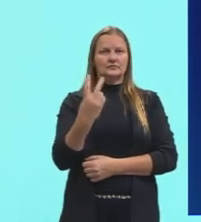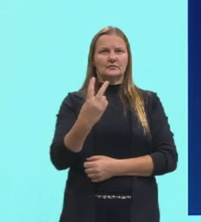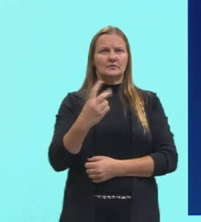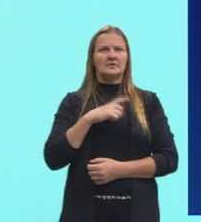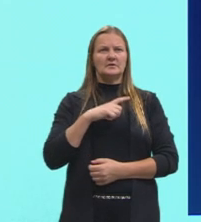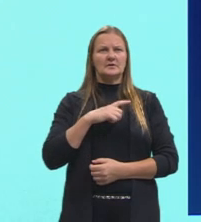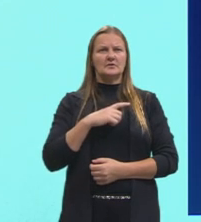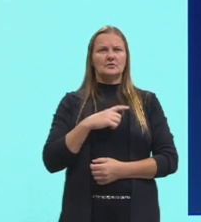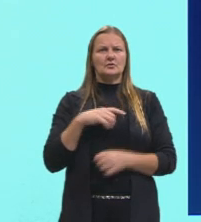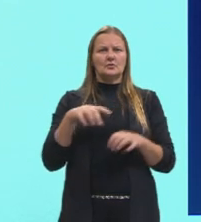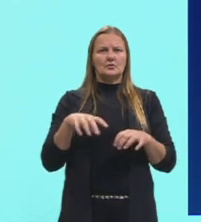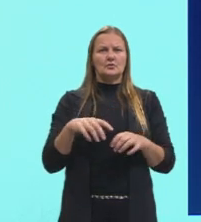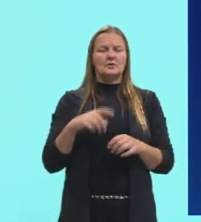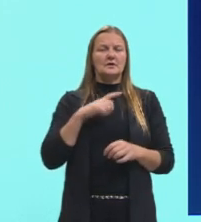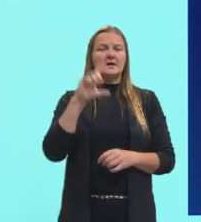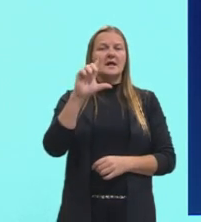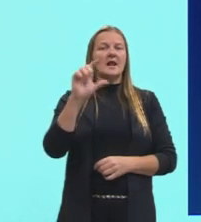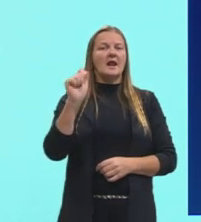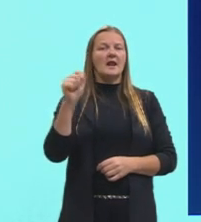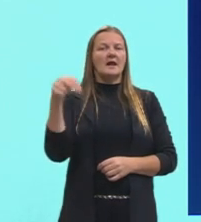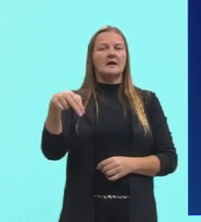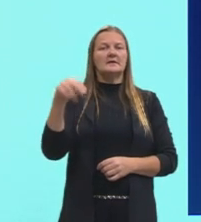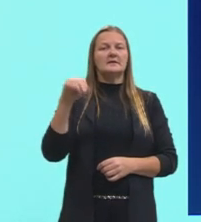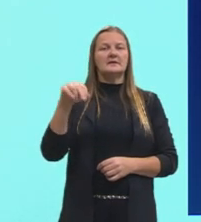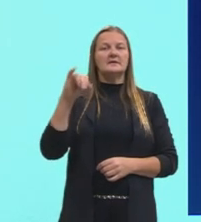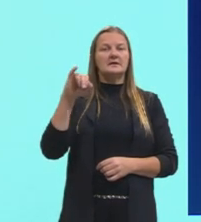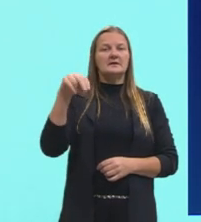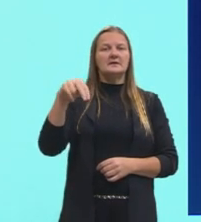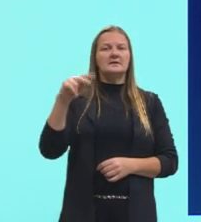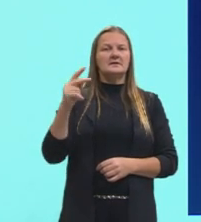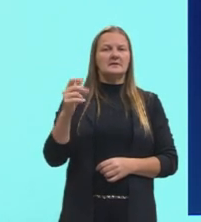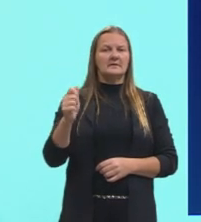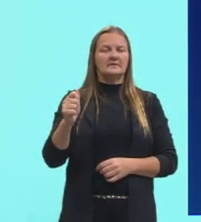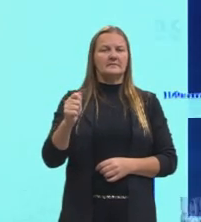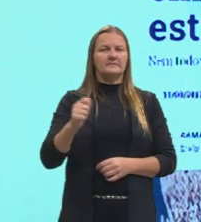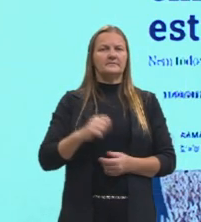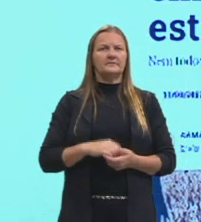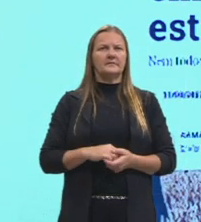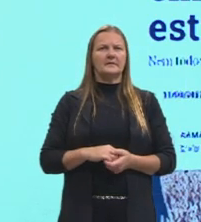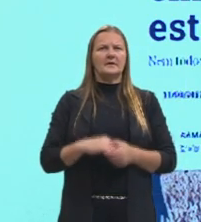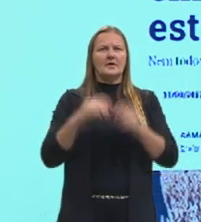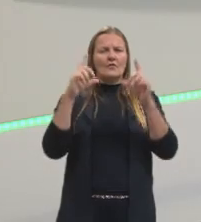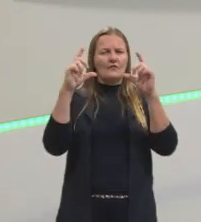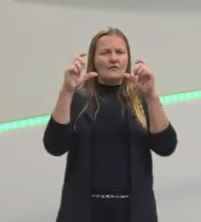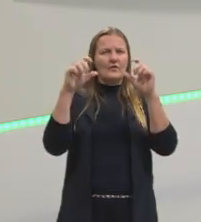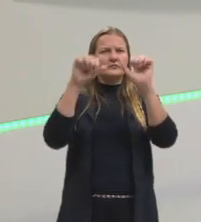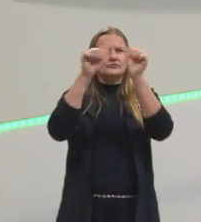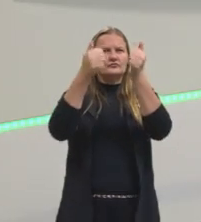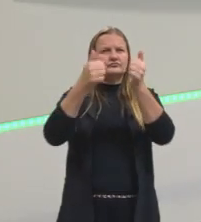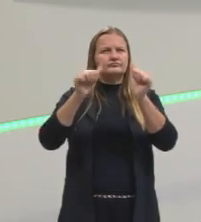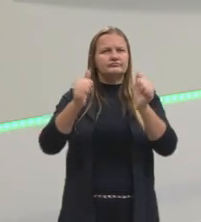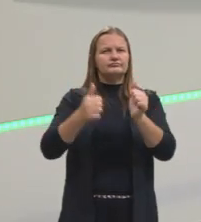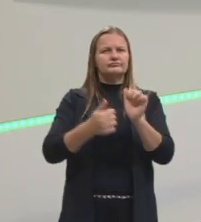esse ano vai ser um ano de Laninha, né, então vai fechar justamente com aquela imagem que nós tivemos, ó,